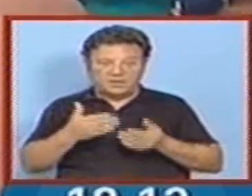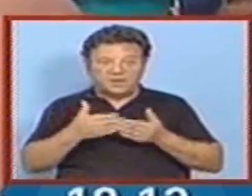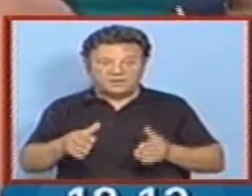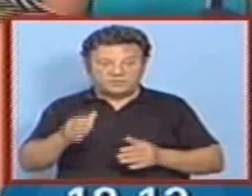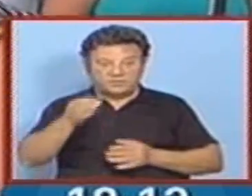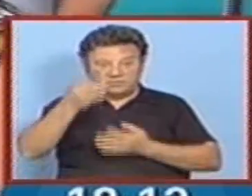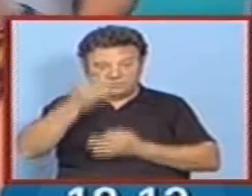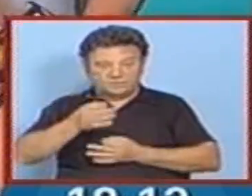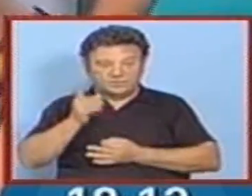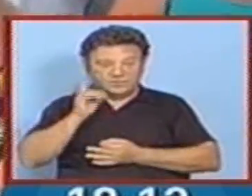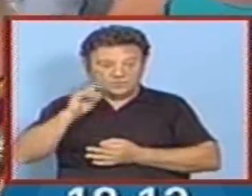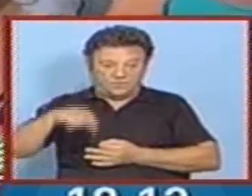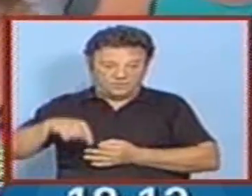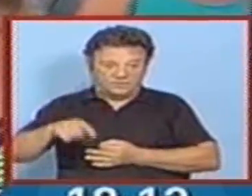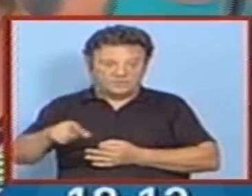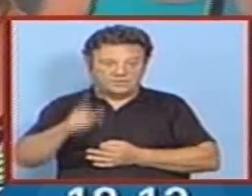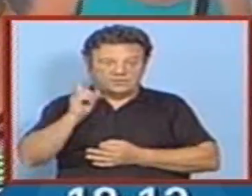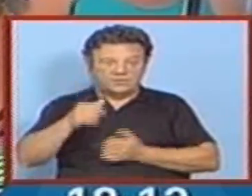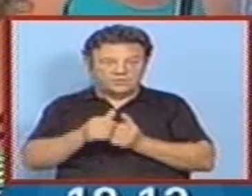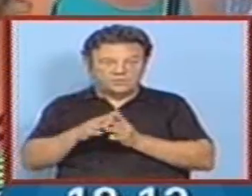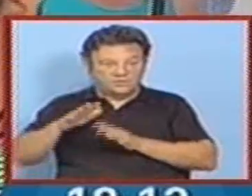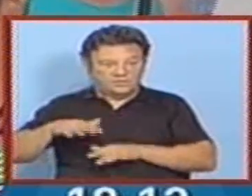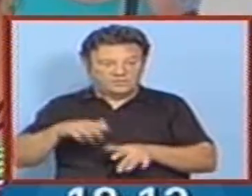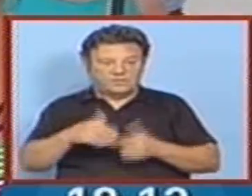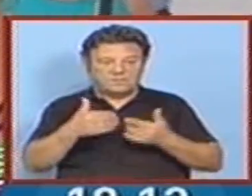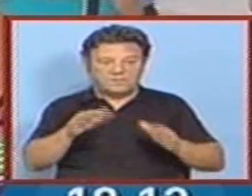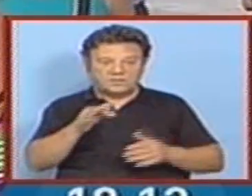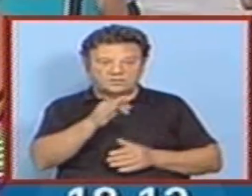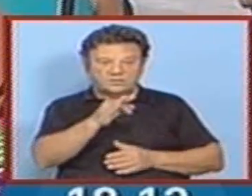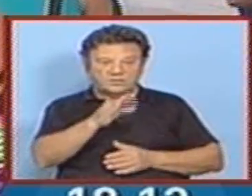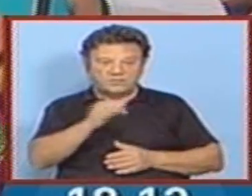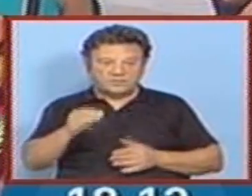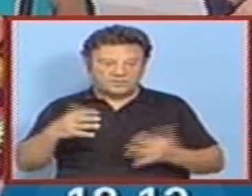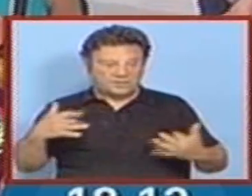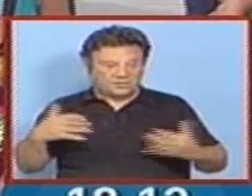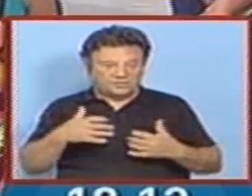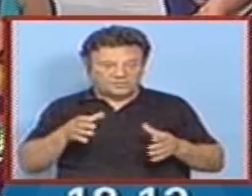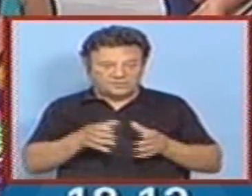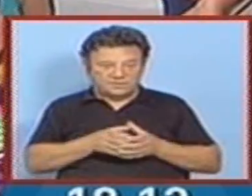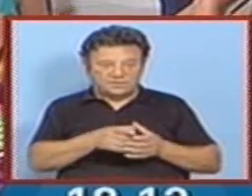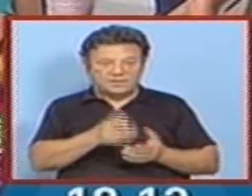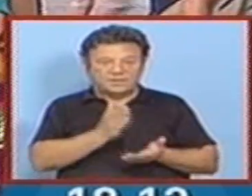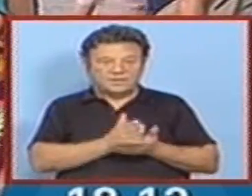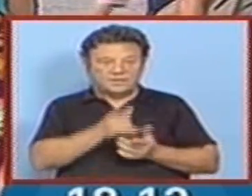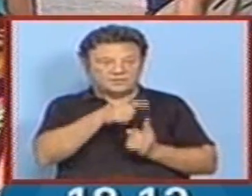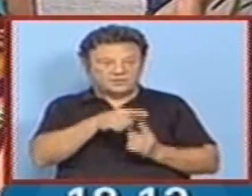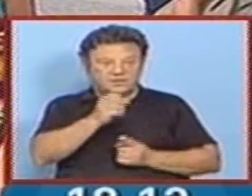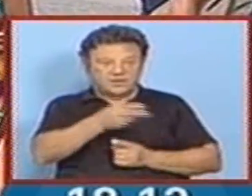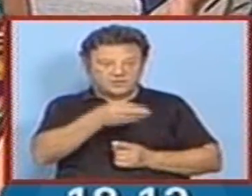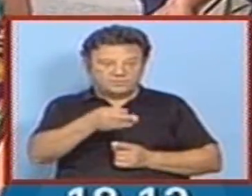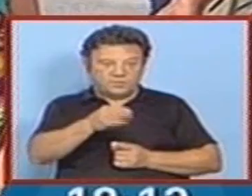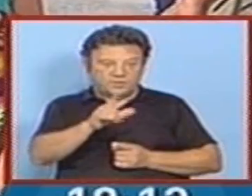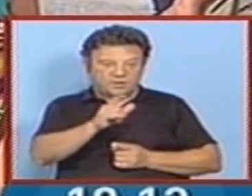concertinas, desde a Espolima, pela Alameda de São João, até este largo maravilhoso que é o Ex-Libre E depois, quando chegarmos aqui?